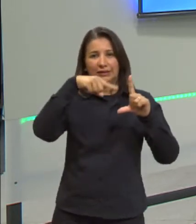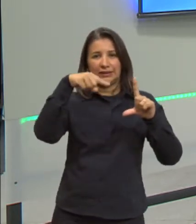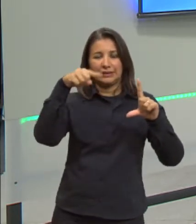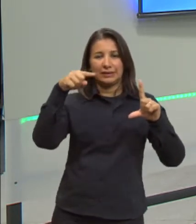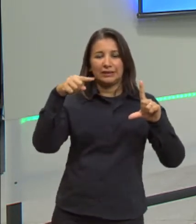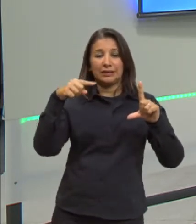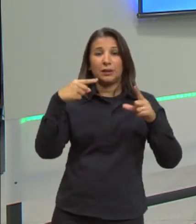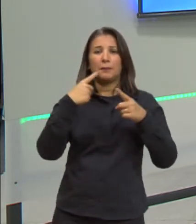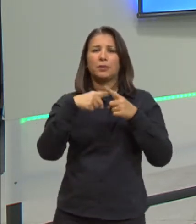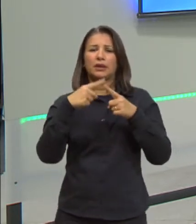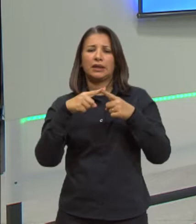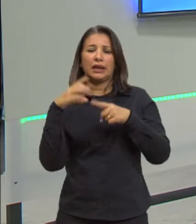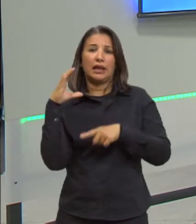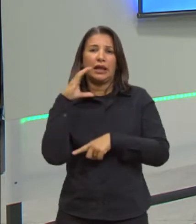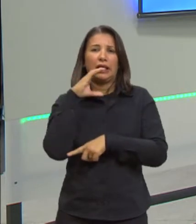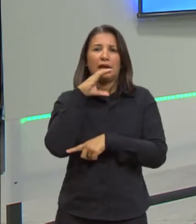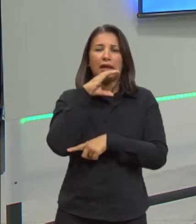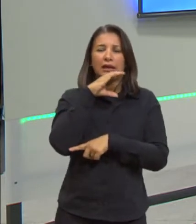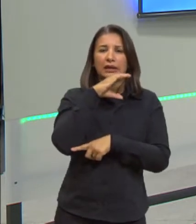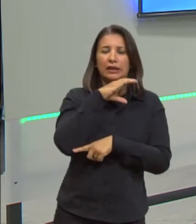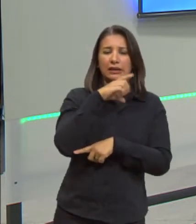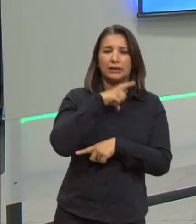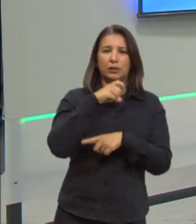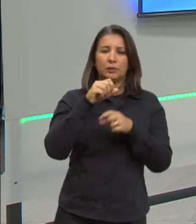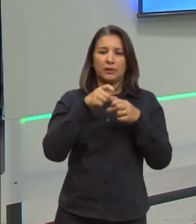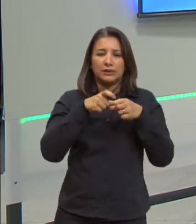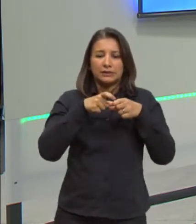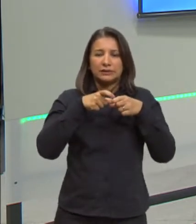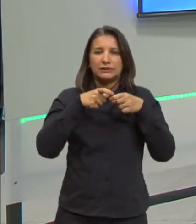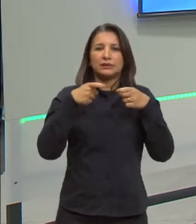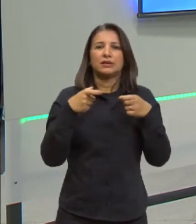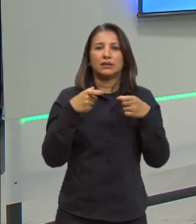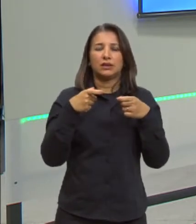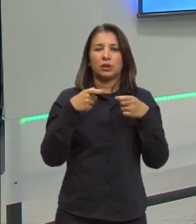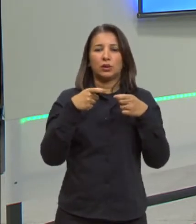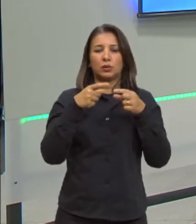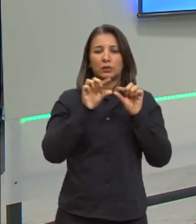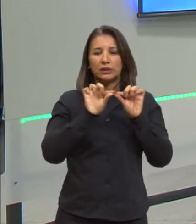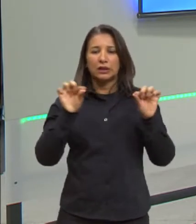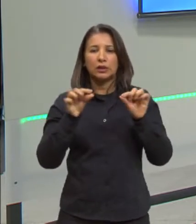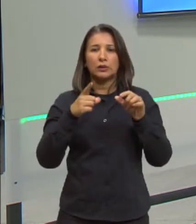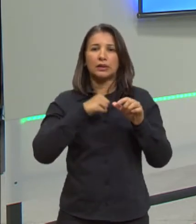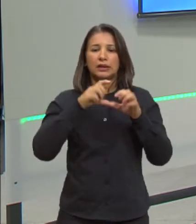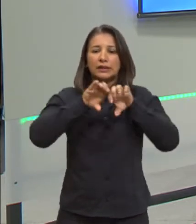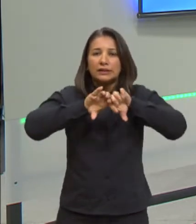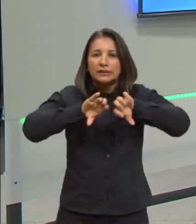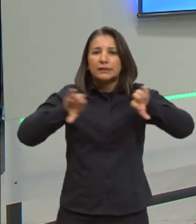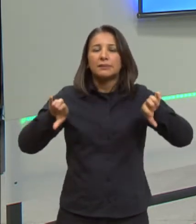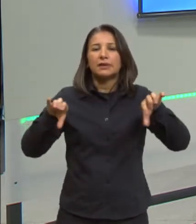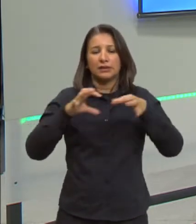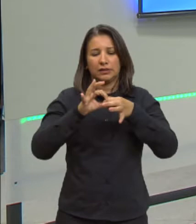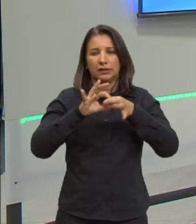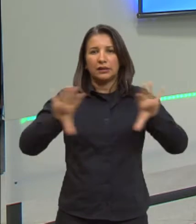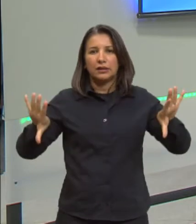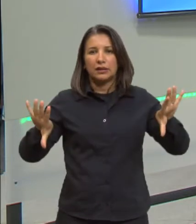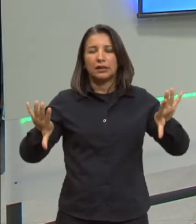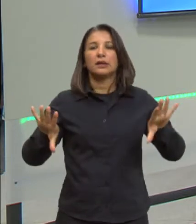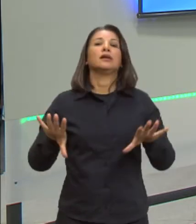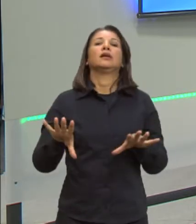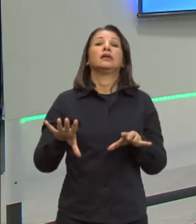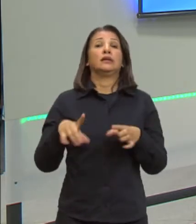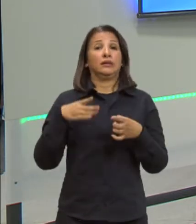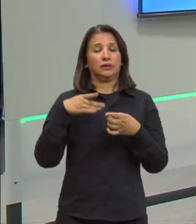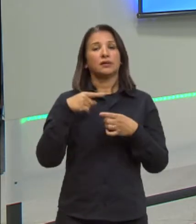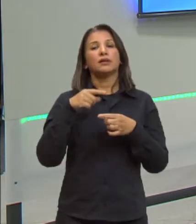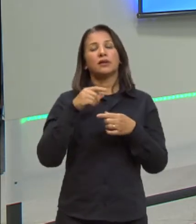aquece e tem esse aumento, essa dilatação, e aí há a separação da ligação. Então, isso também faz